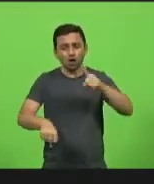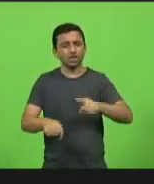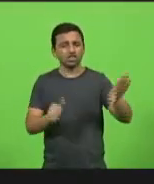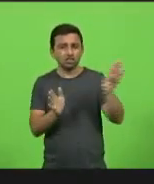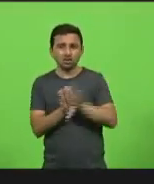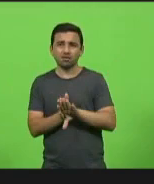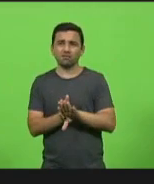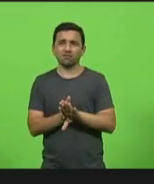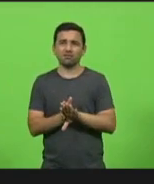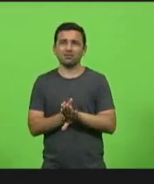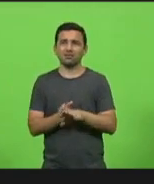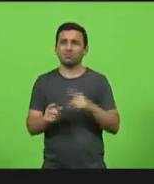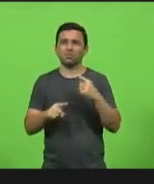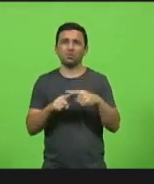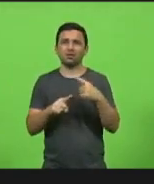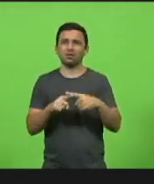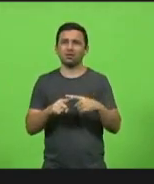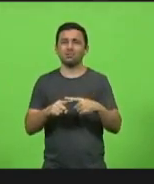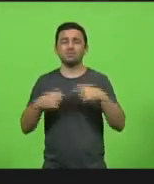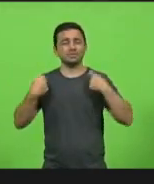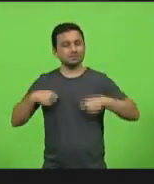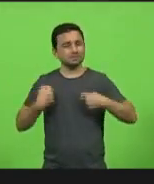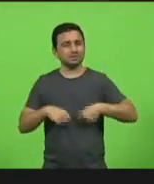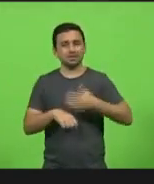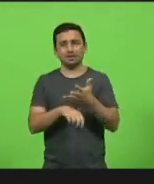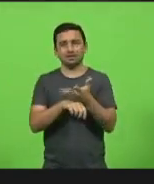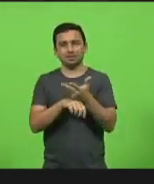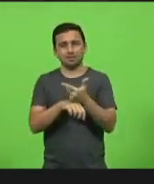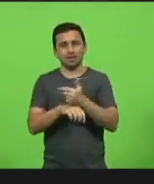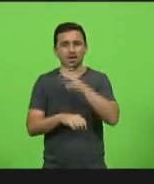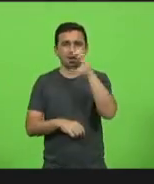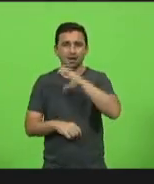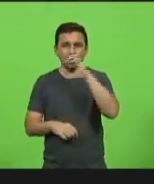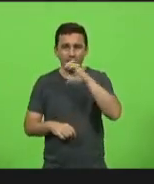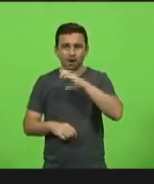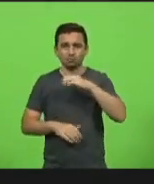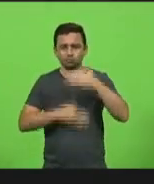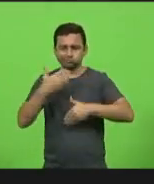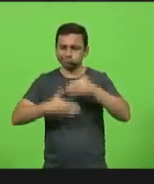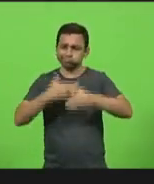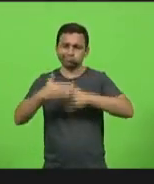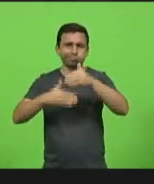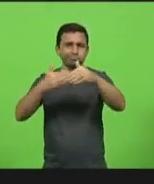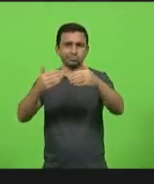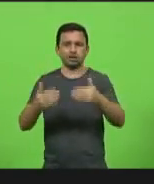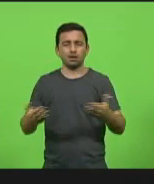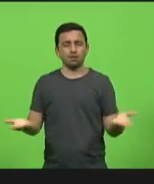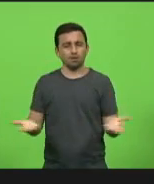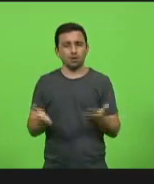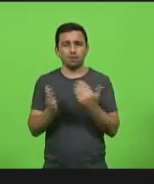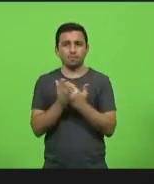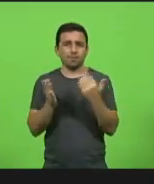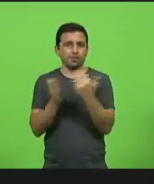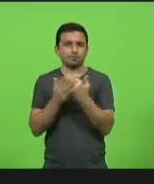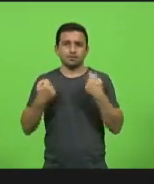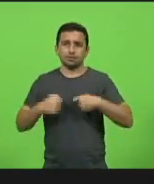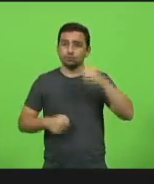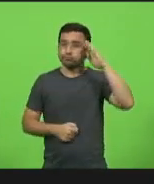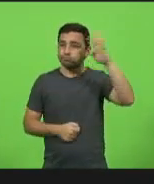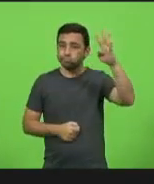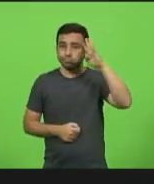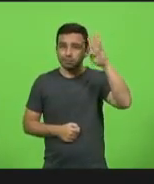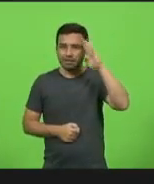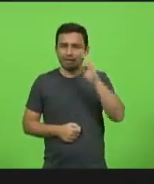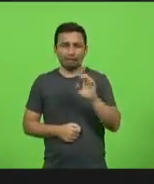Porque do jeito que está, gente, a gente tem que ter agilidade, serenidade nos processos. É isso que a gente mais precisa nesse momento. E conscientização. A